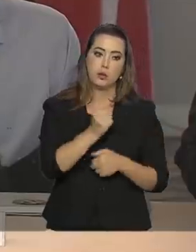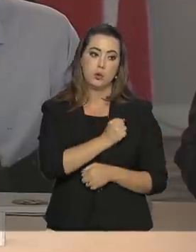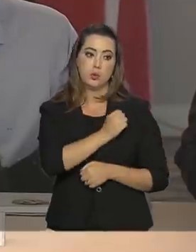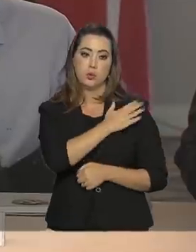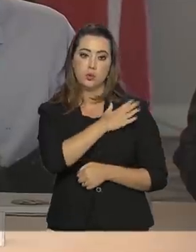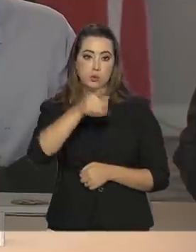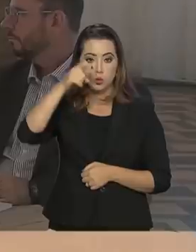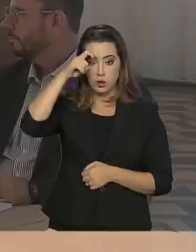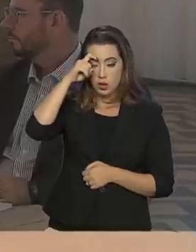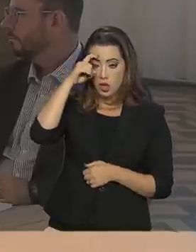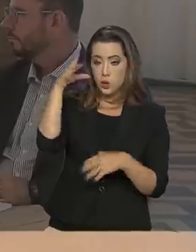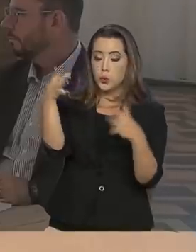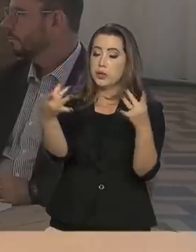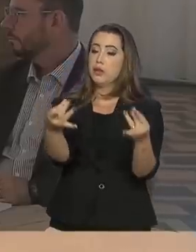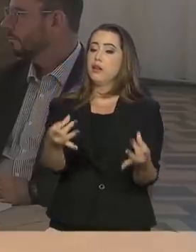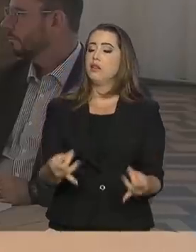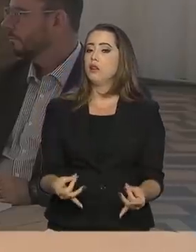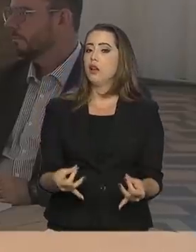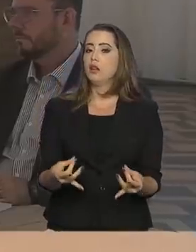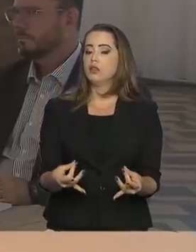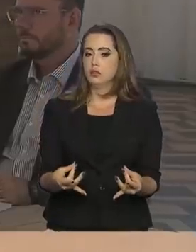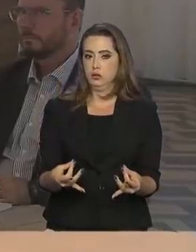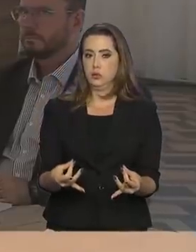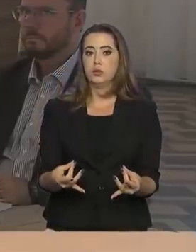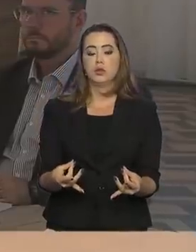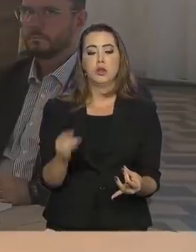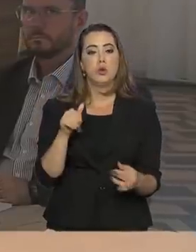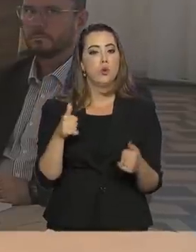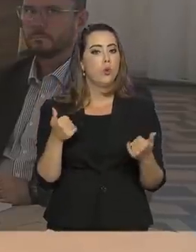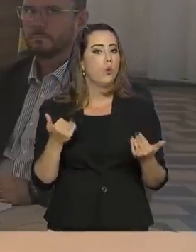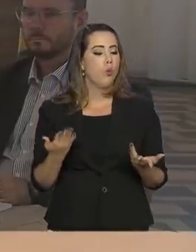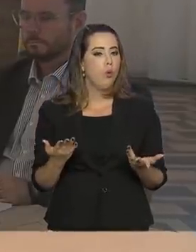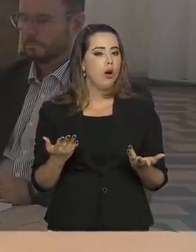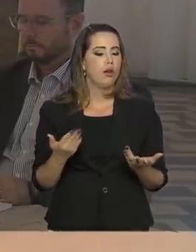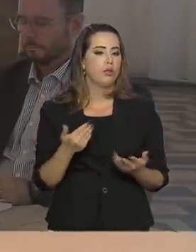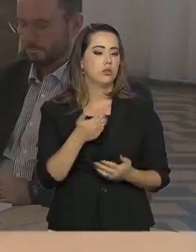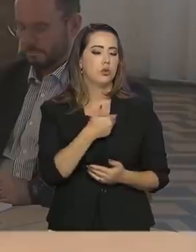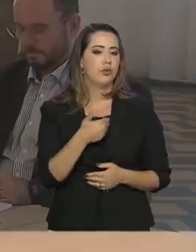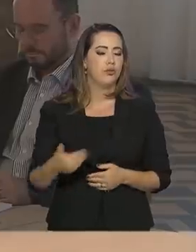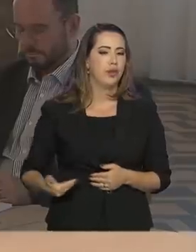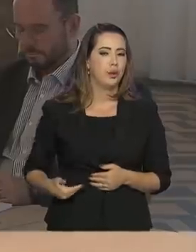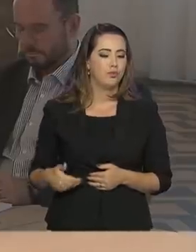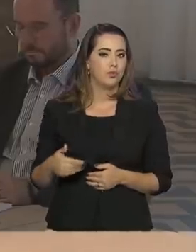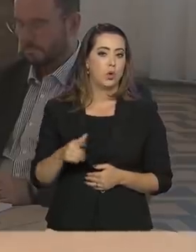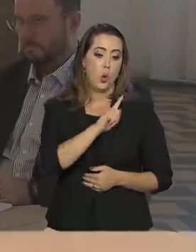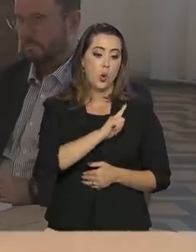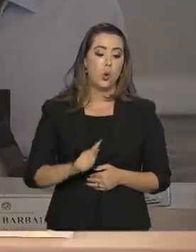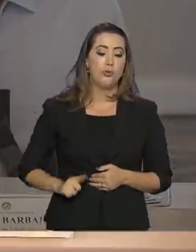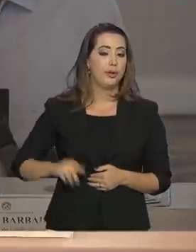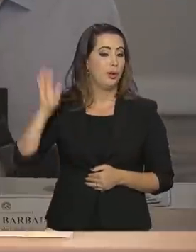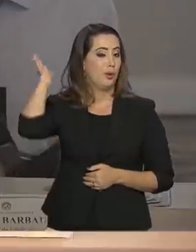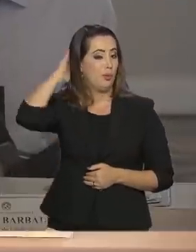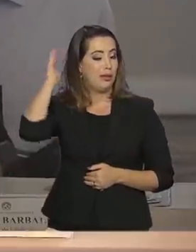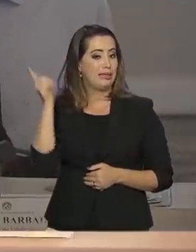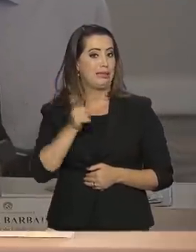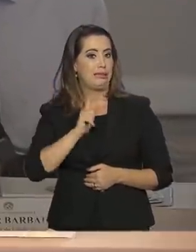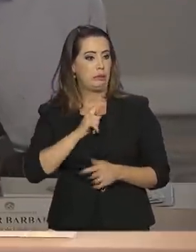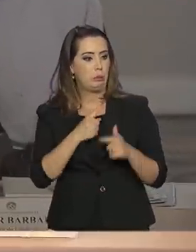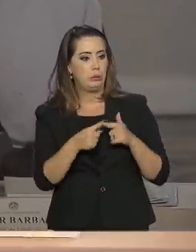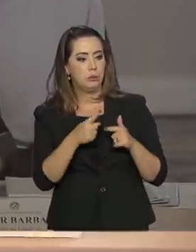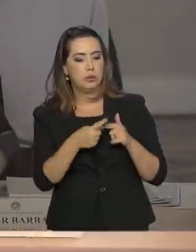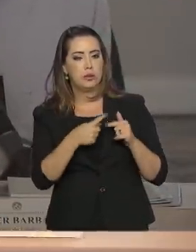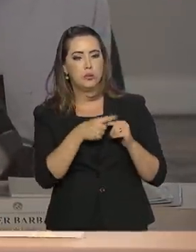Hamilton Mourão os principais desafios que o governo paraense vem enfrentando, especialmente em relação à preservação da floresta